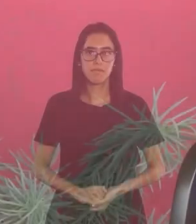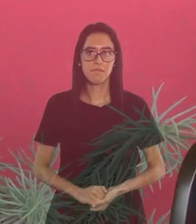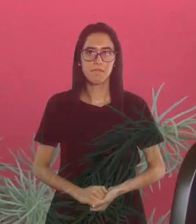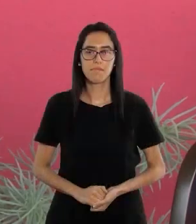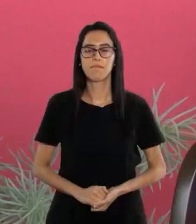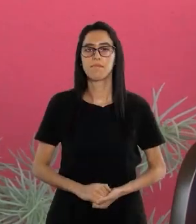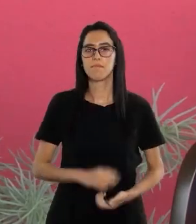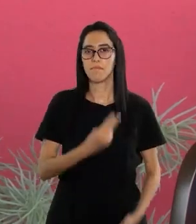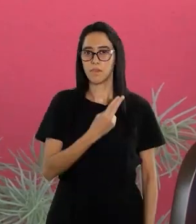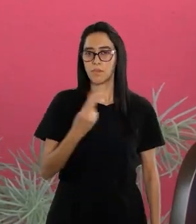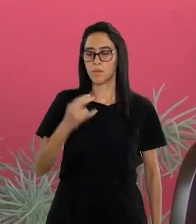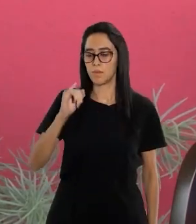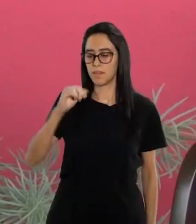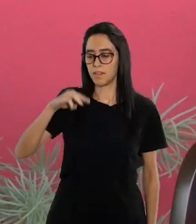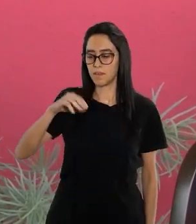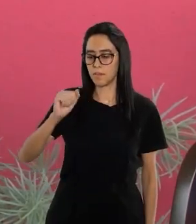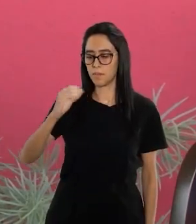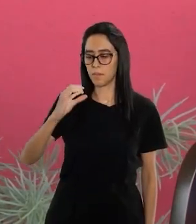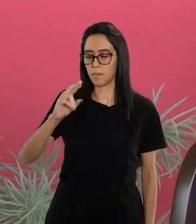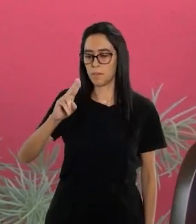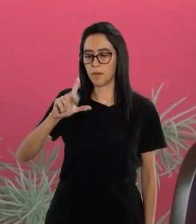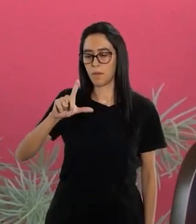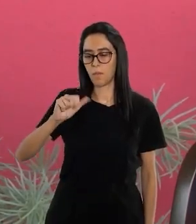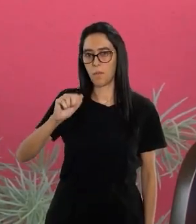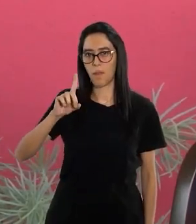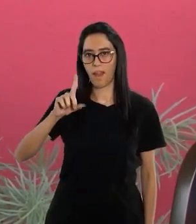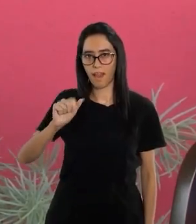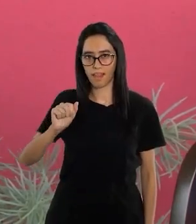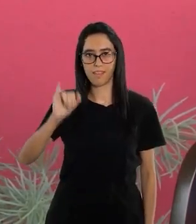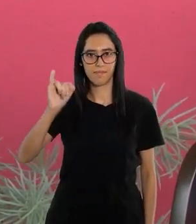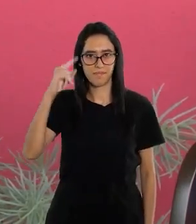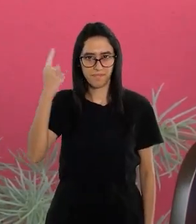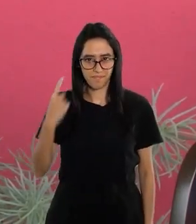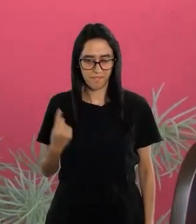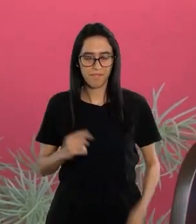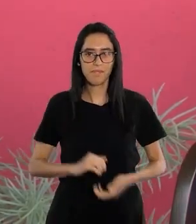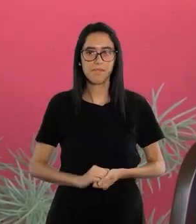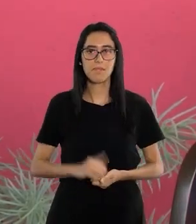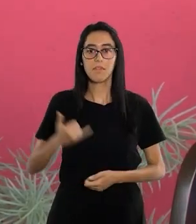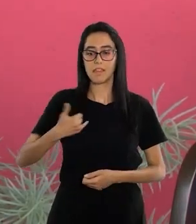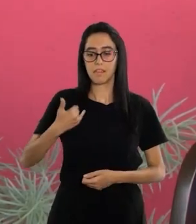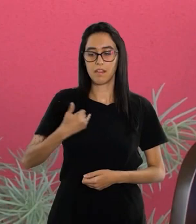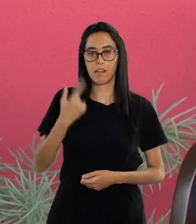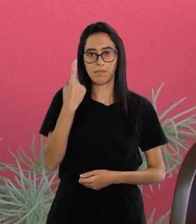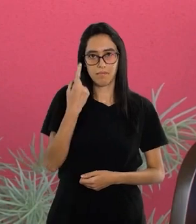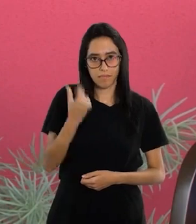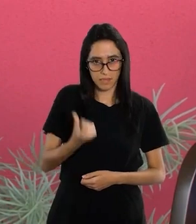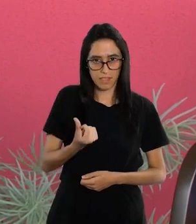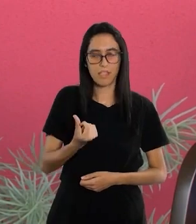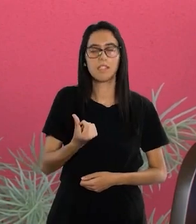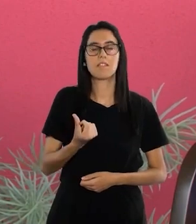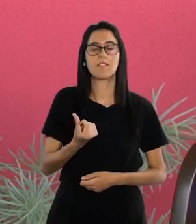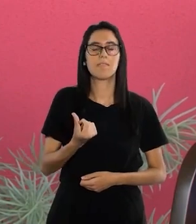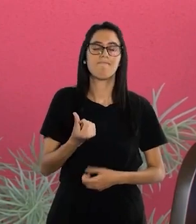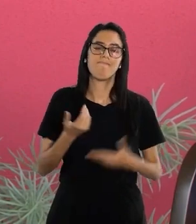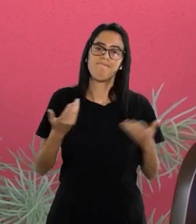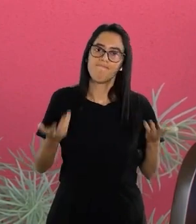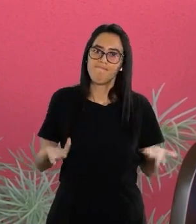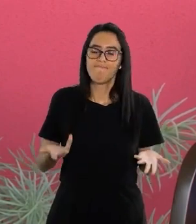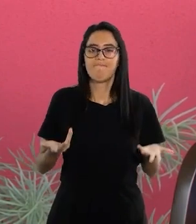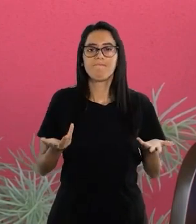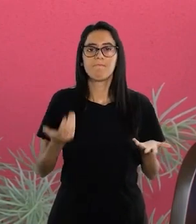Meu nome é Imaculada Conceição Rezende. Aos meus 16 anos, né,